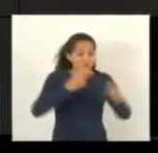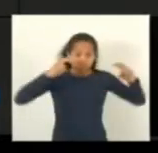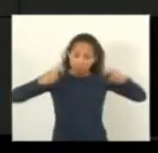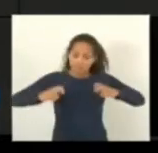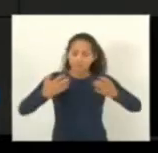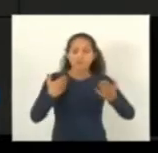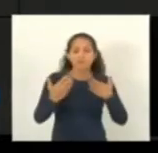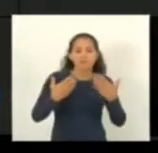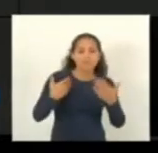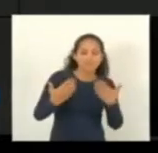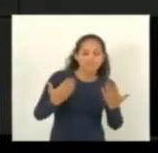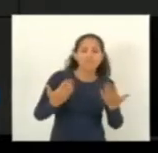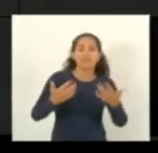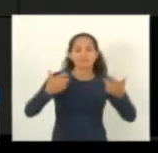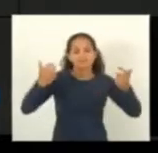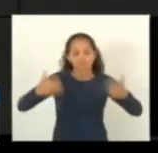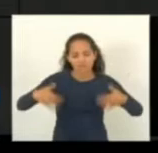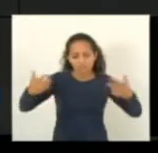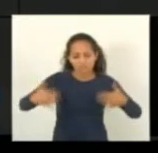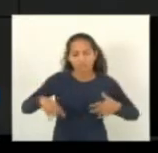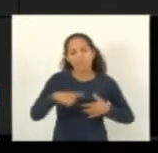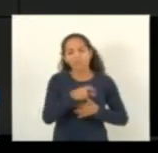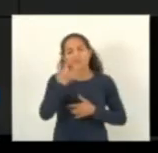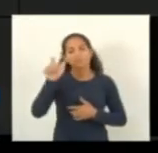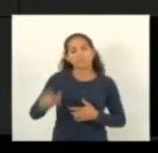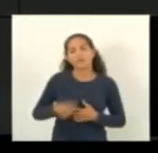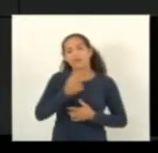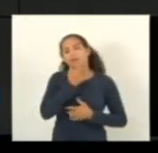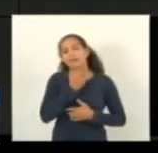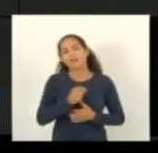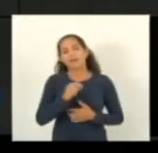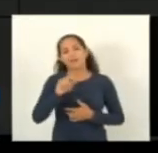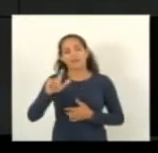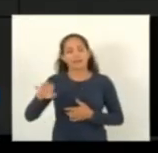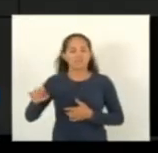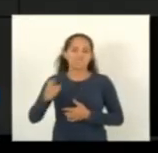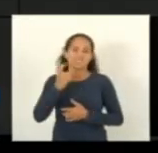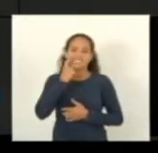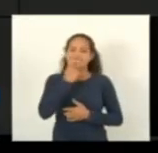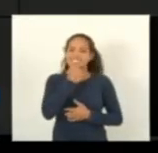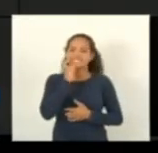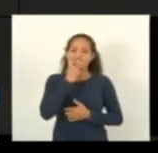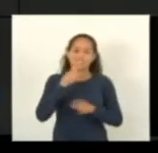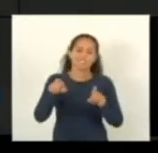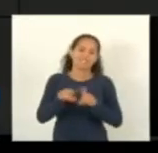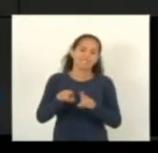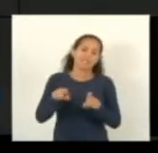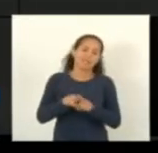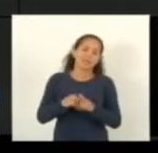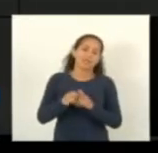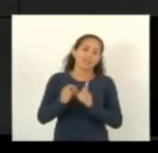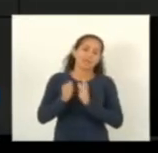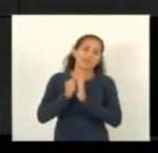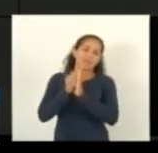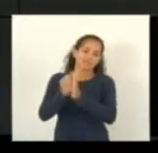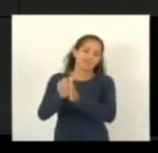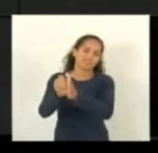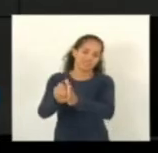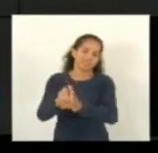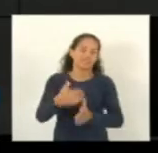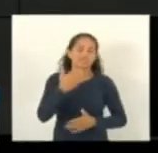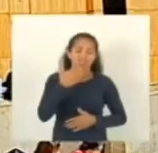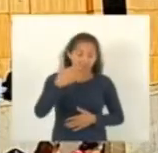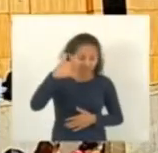doutora Alexandre que é dentista da cidade de Alfredo Chaves e de Anchieta também está aqui